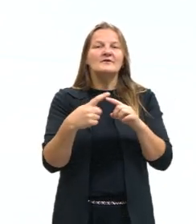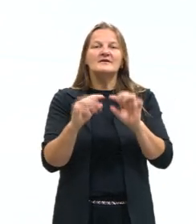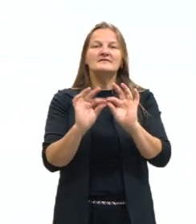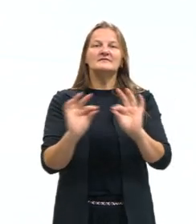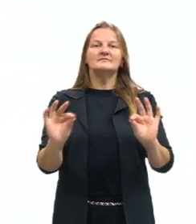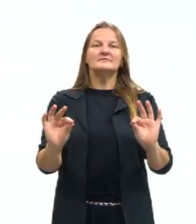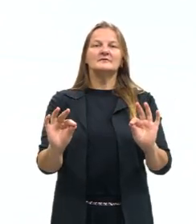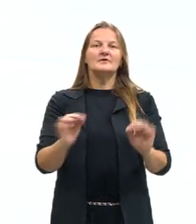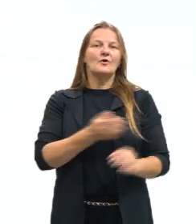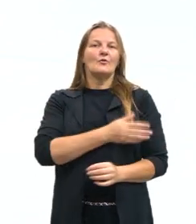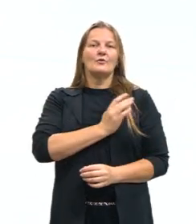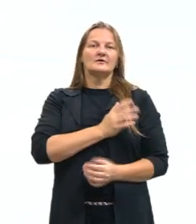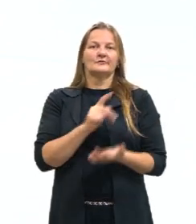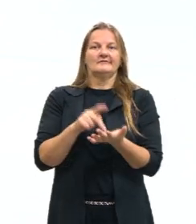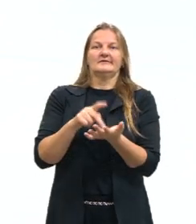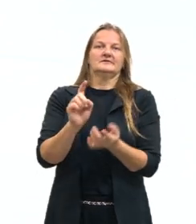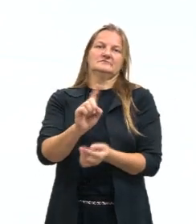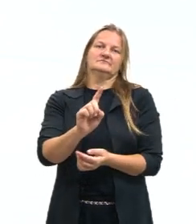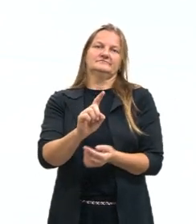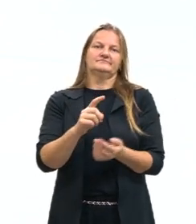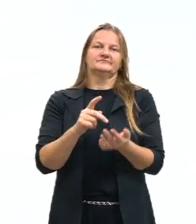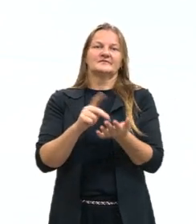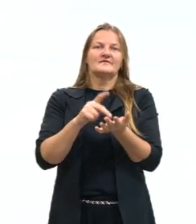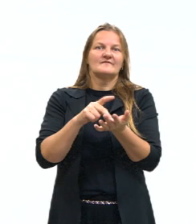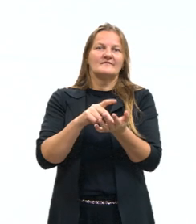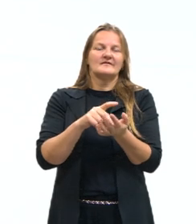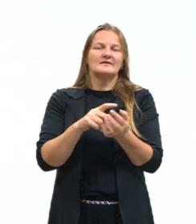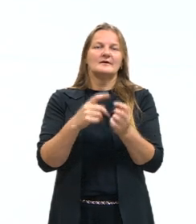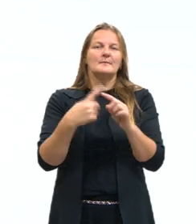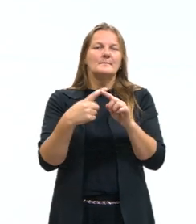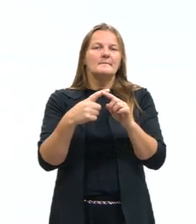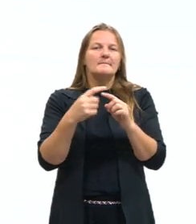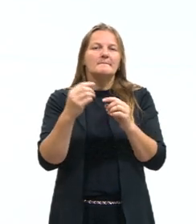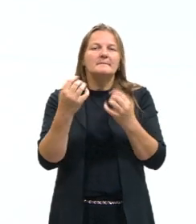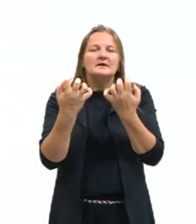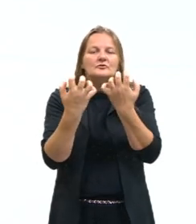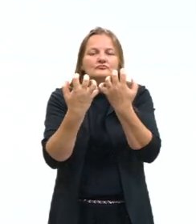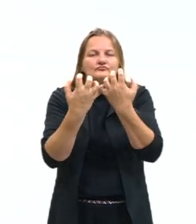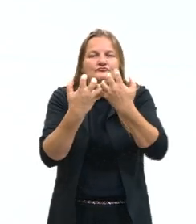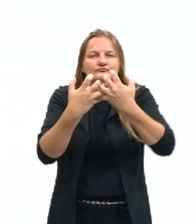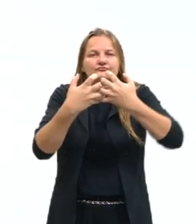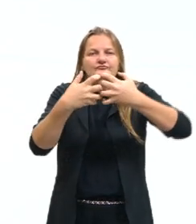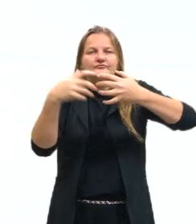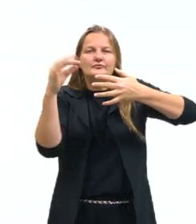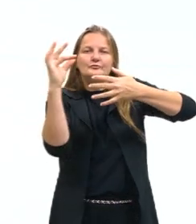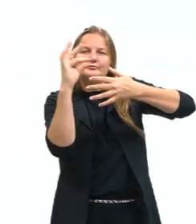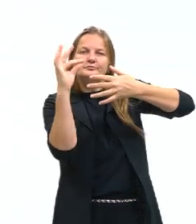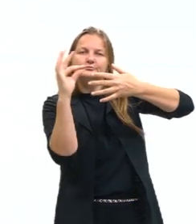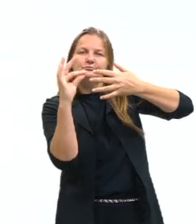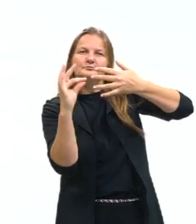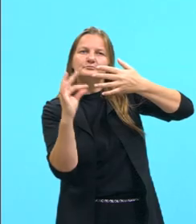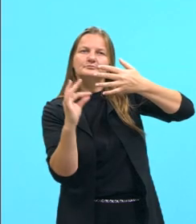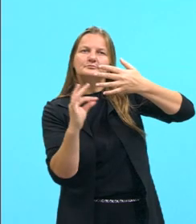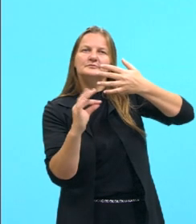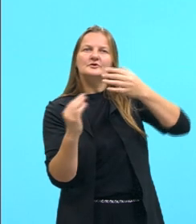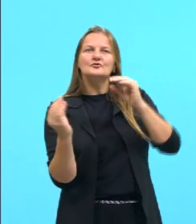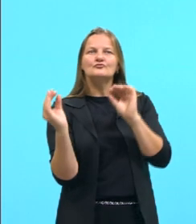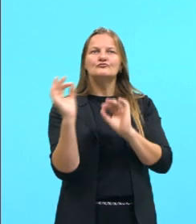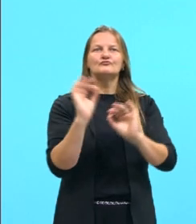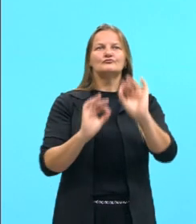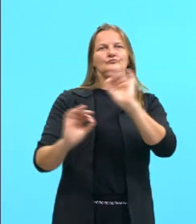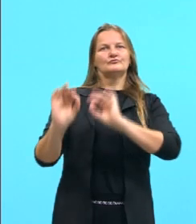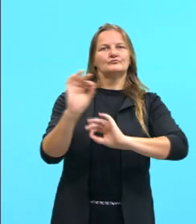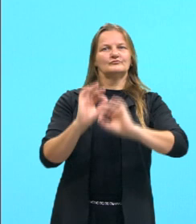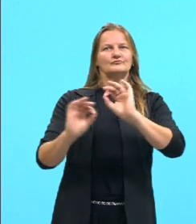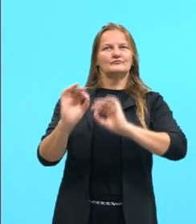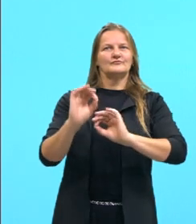um coração, né? Alguma coisa que está ali disposta. Tem uns detalhezinhos que compõem, né? Que fazem com que isso